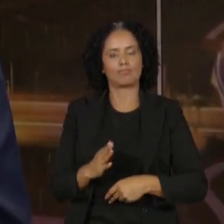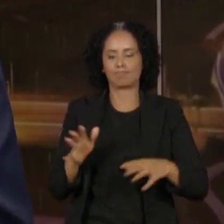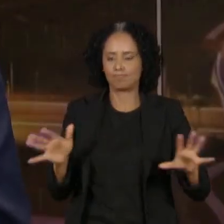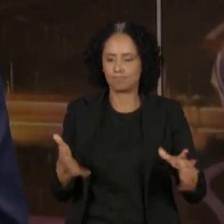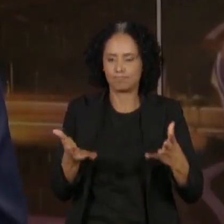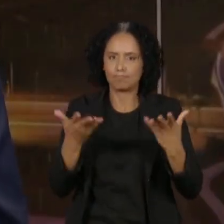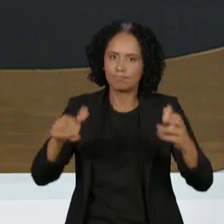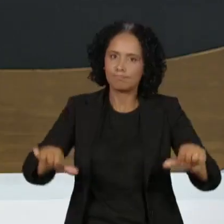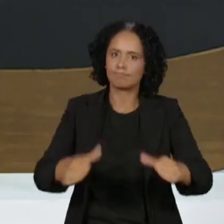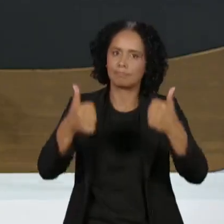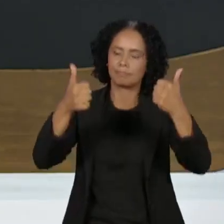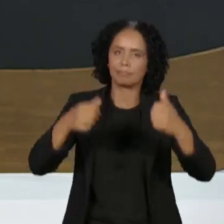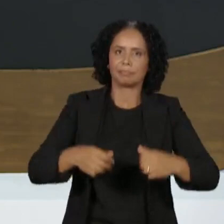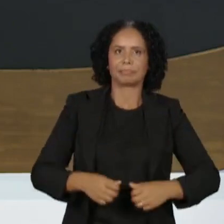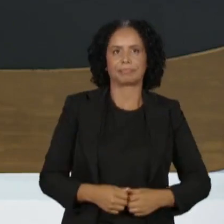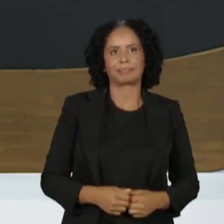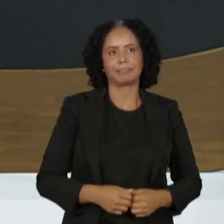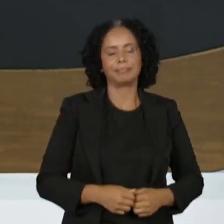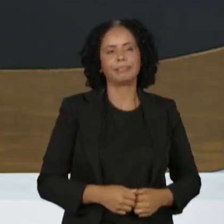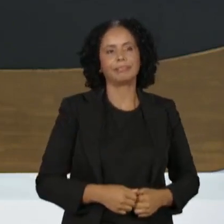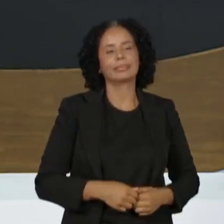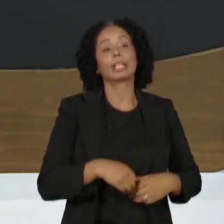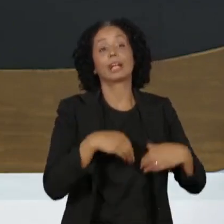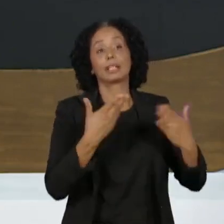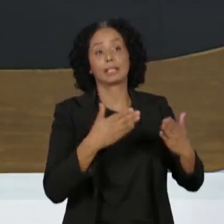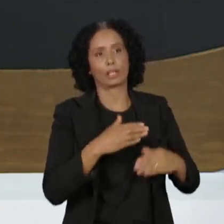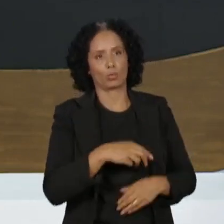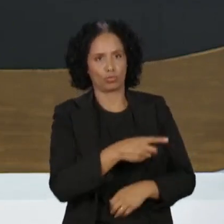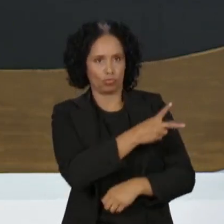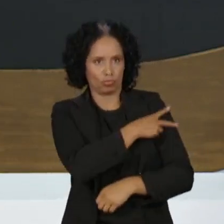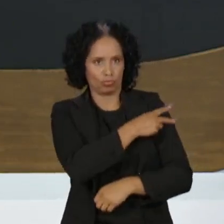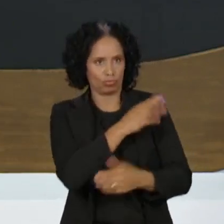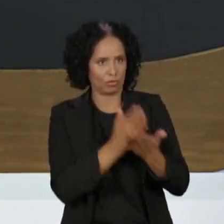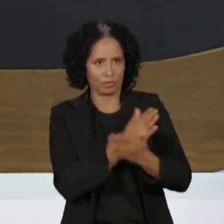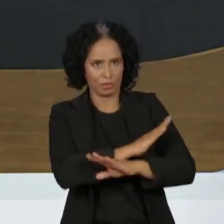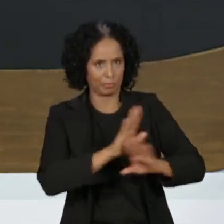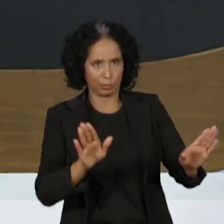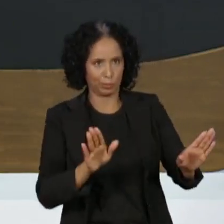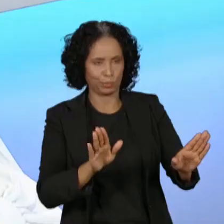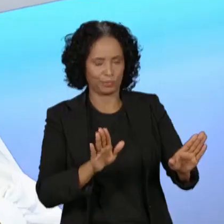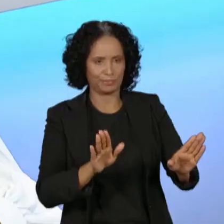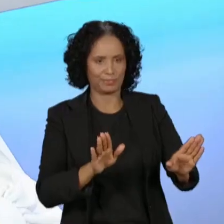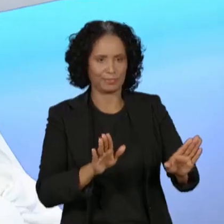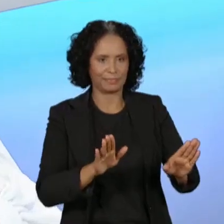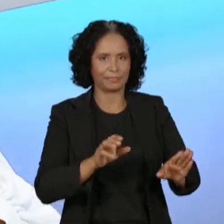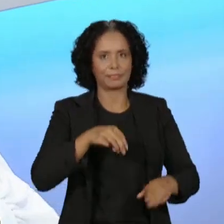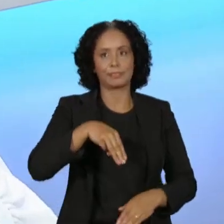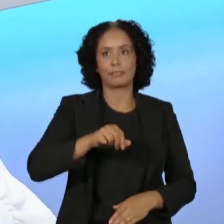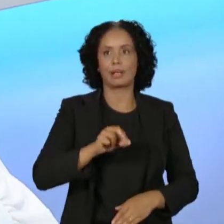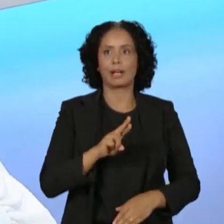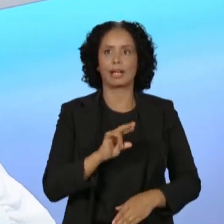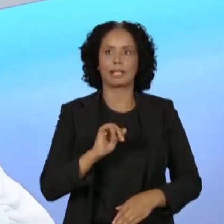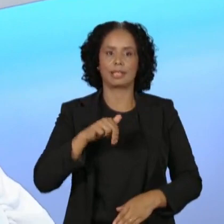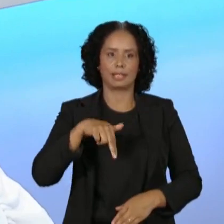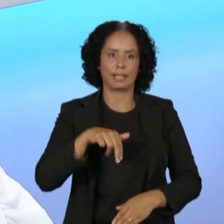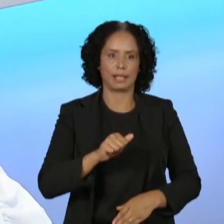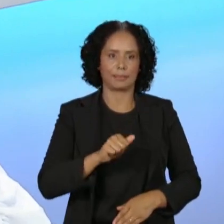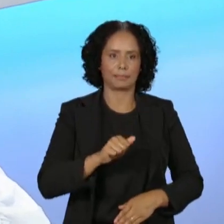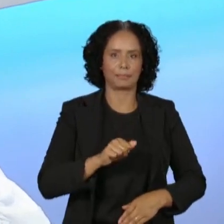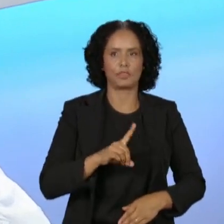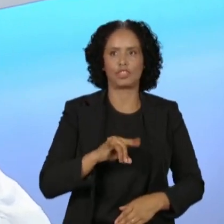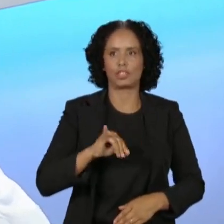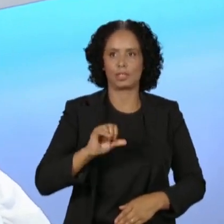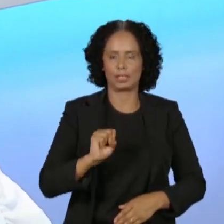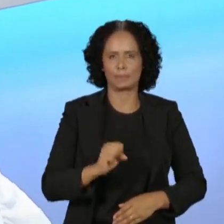tanto precisa. Vou me policiar para não falar mais, chefe, então, Marina, depois Cátia. Ministro, o senhor estava falando um pouquinho